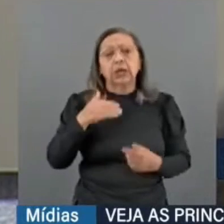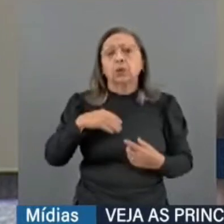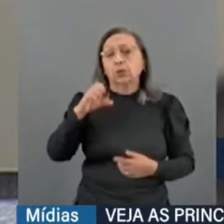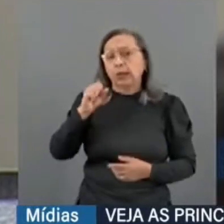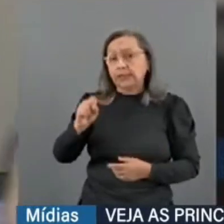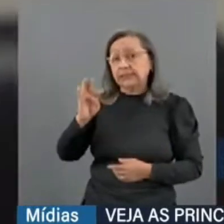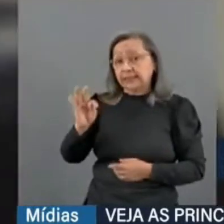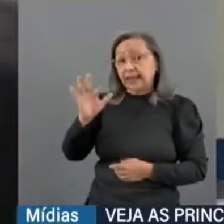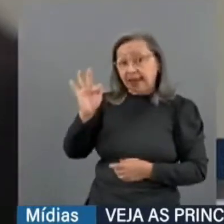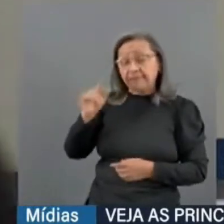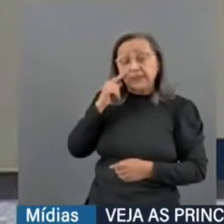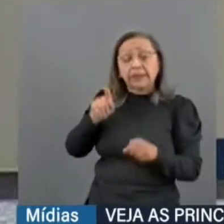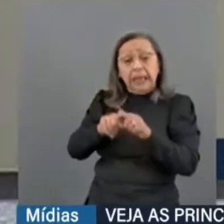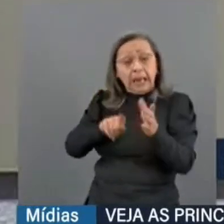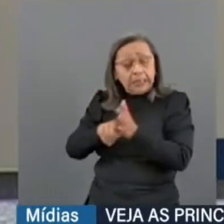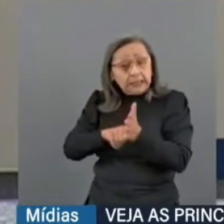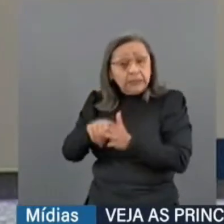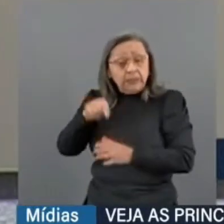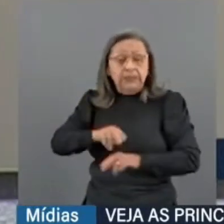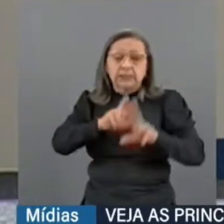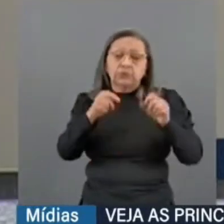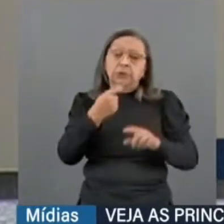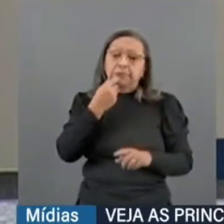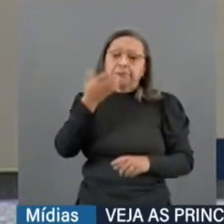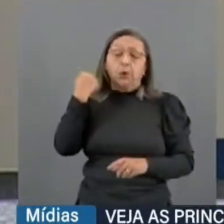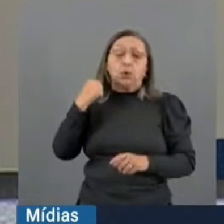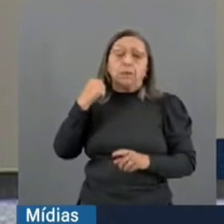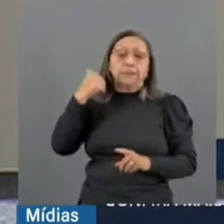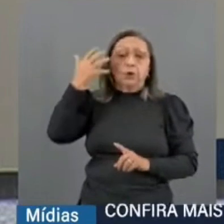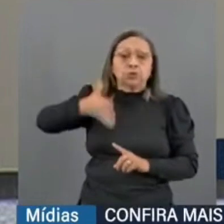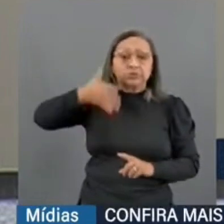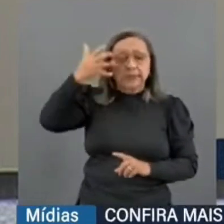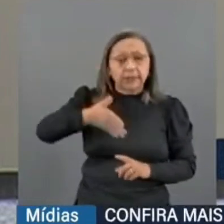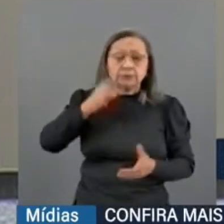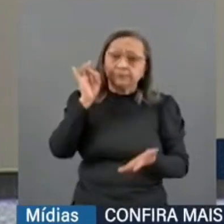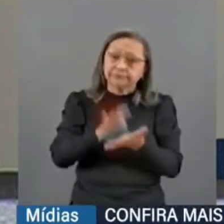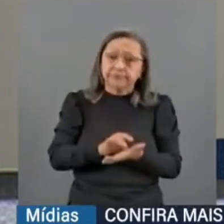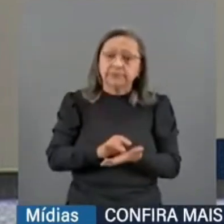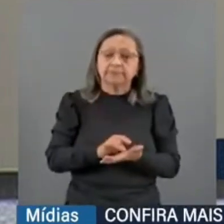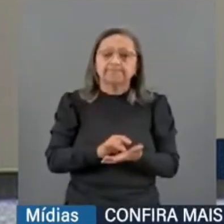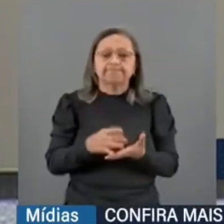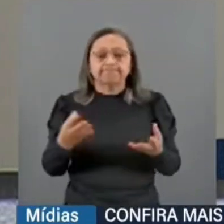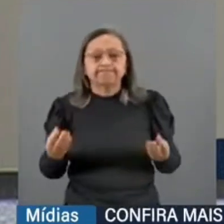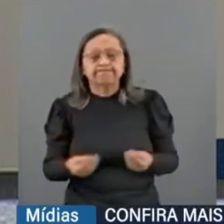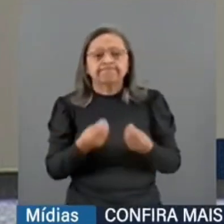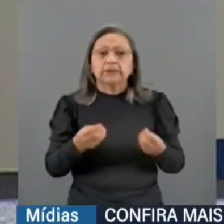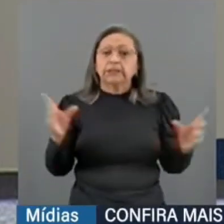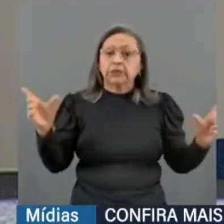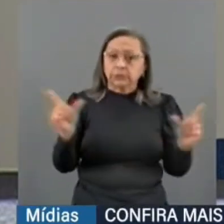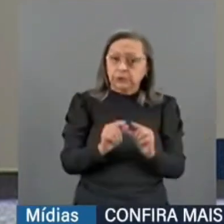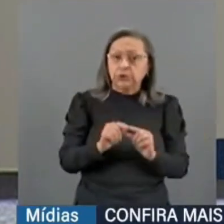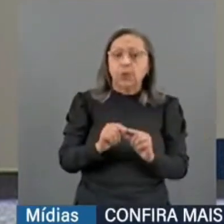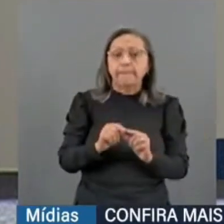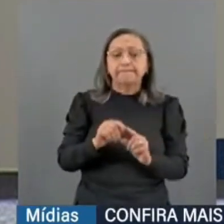Supremo Tribunal Federal, que, no seu mais recente pronunciamento, de fato, restringiu a prerrogativa do